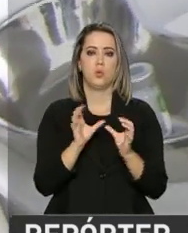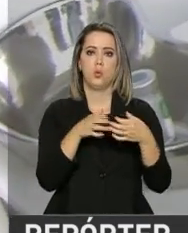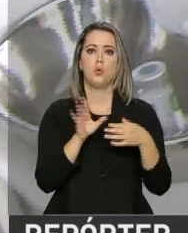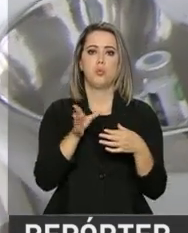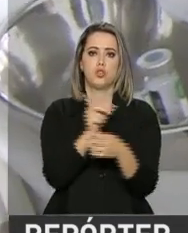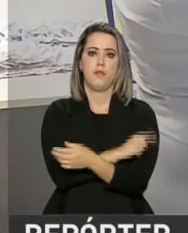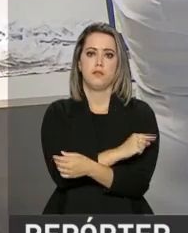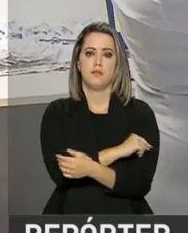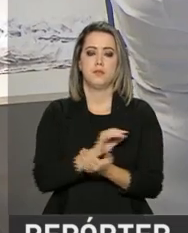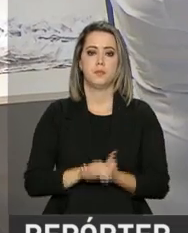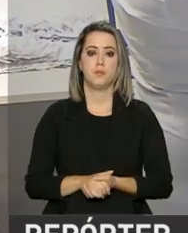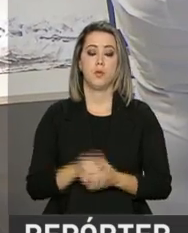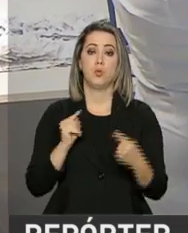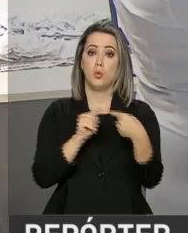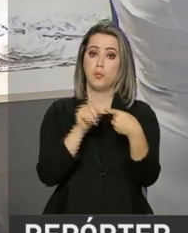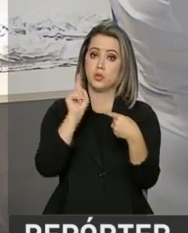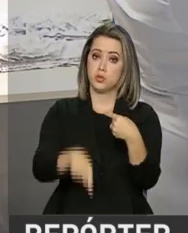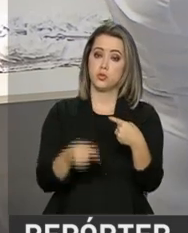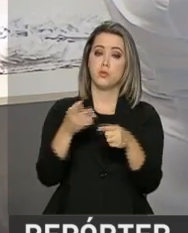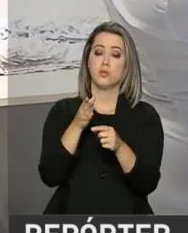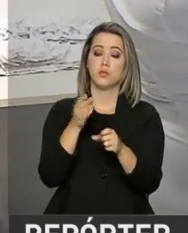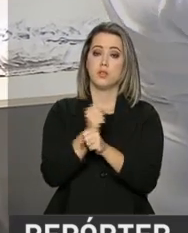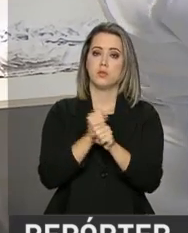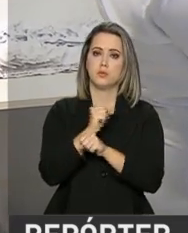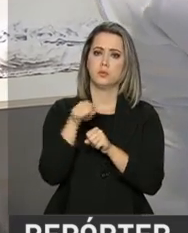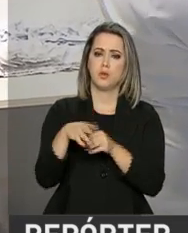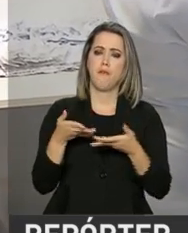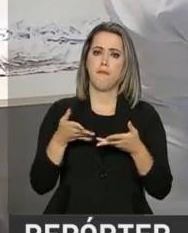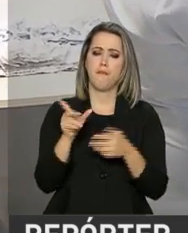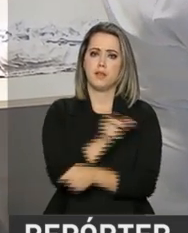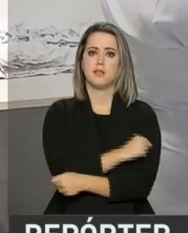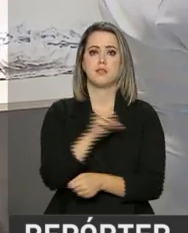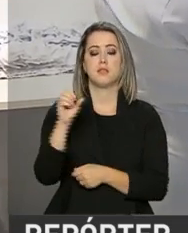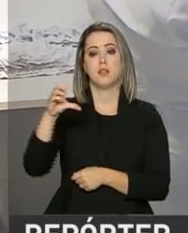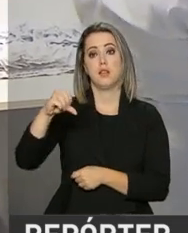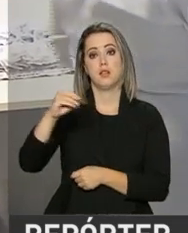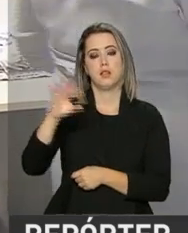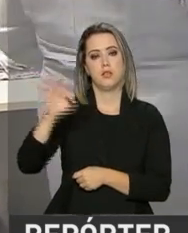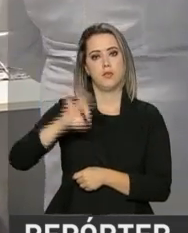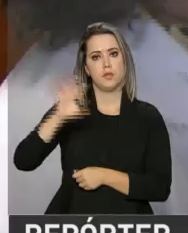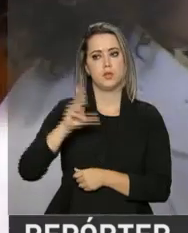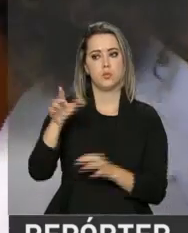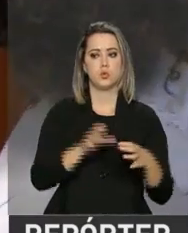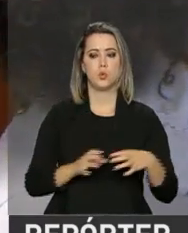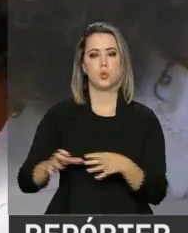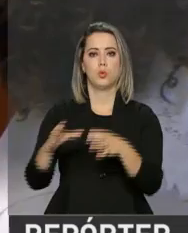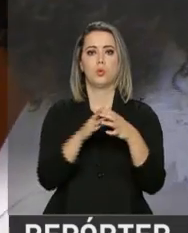se vacinaram. O objetivo da campanha deste ano era vacinar 90% do público-alvo.